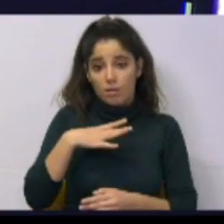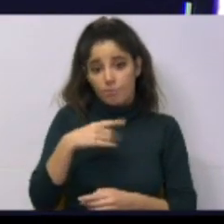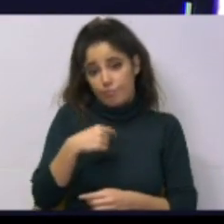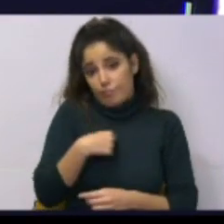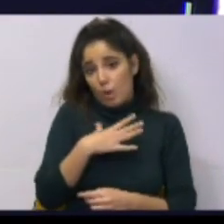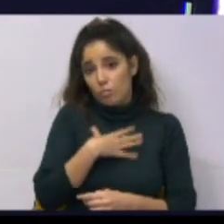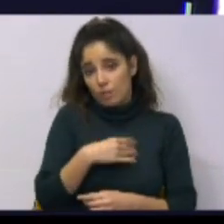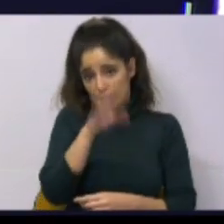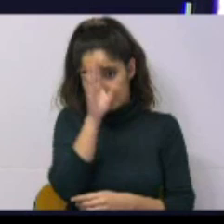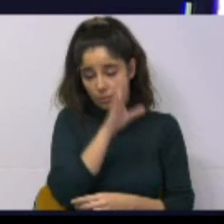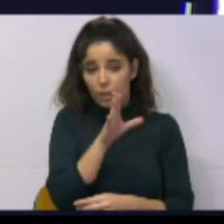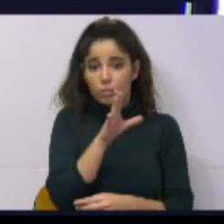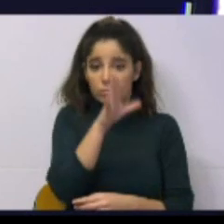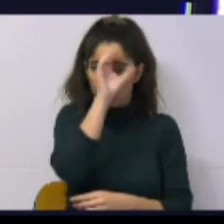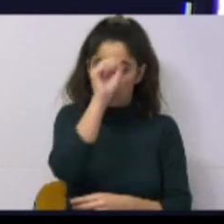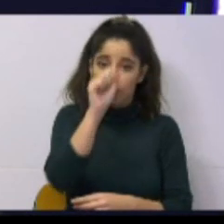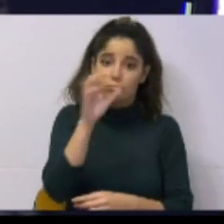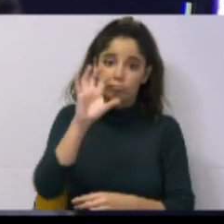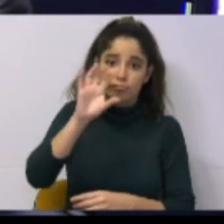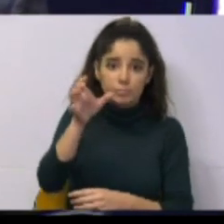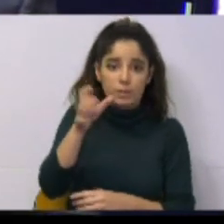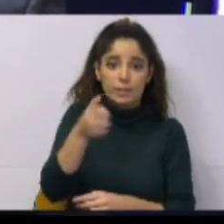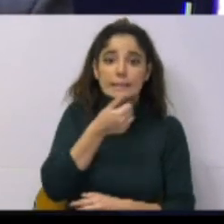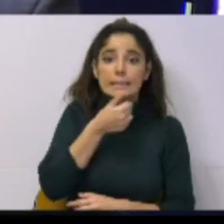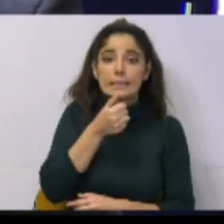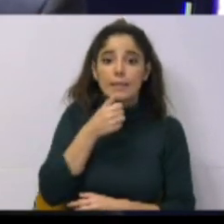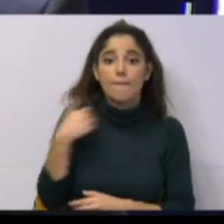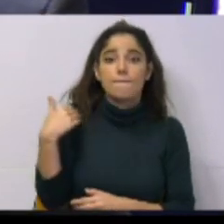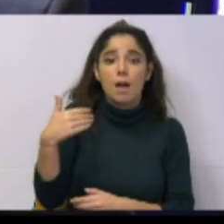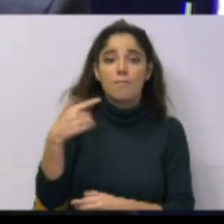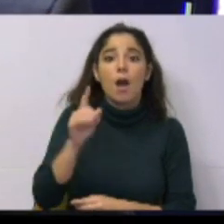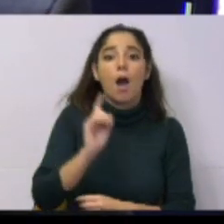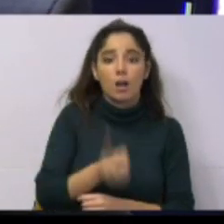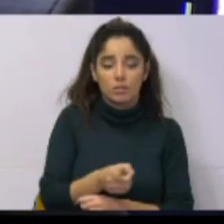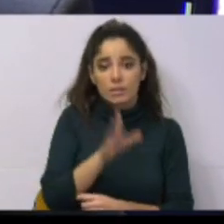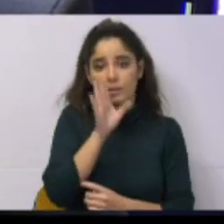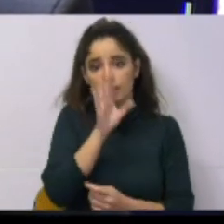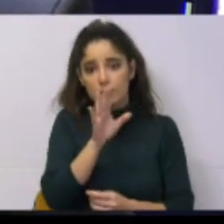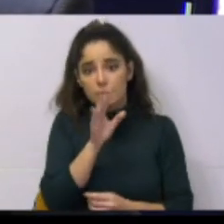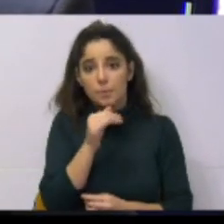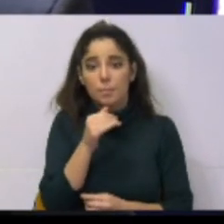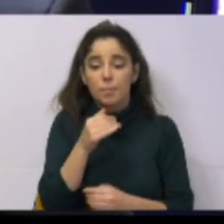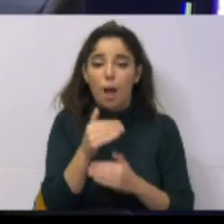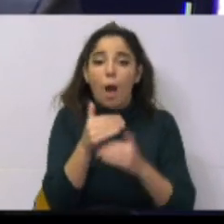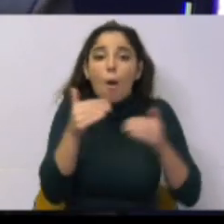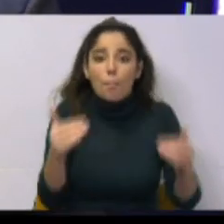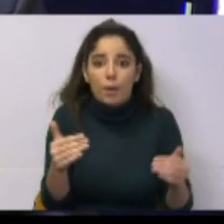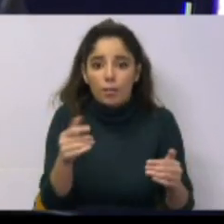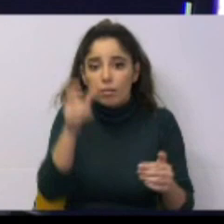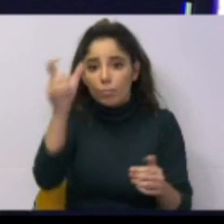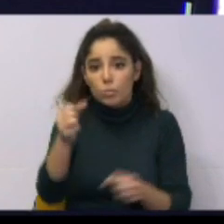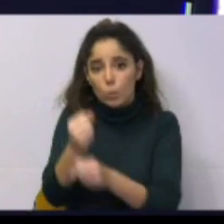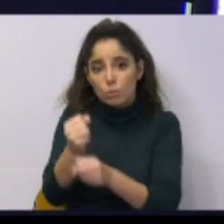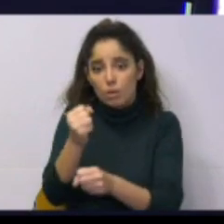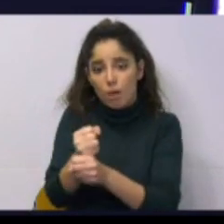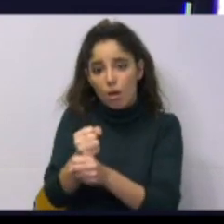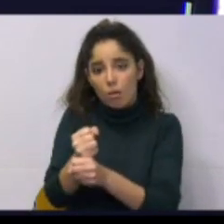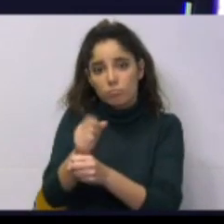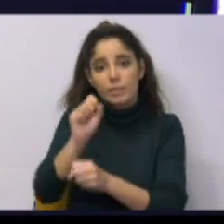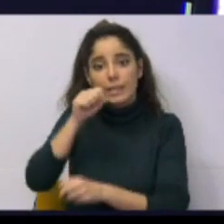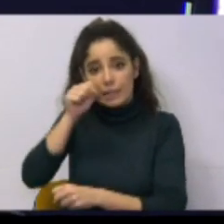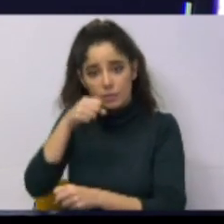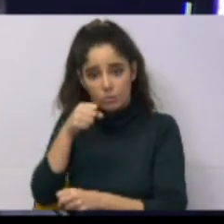Governo Regional irá decidir para este ano, para esta safra, se haverá de facto um aumento aos produtores de cana de açúcar.